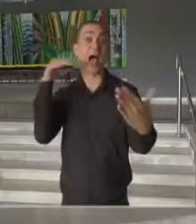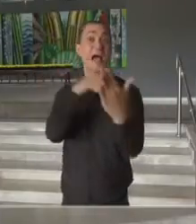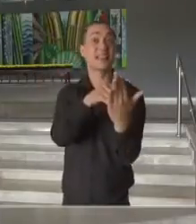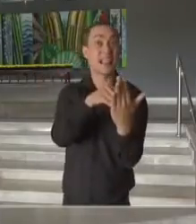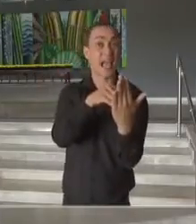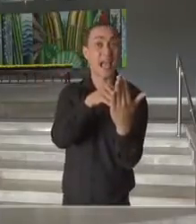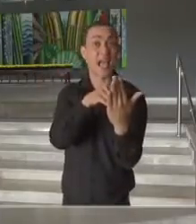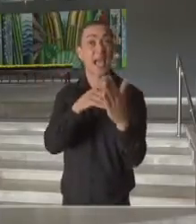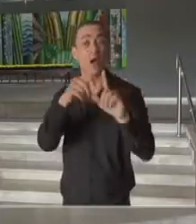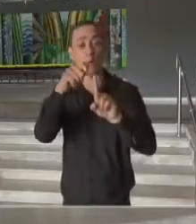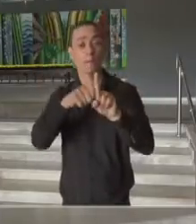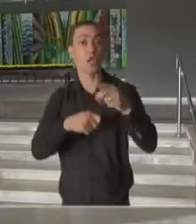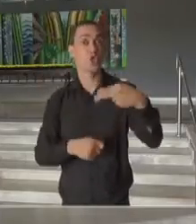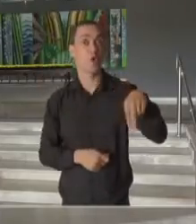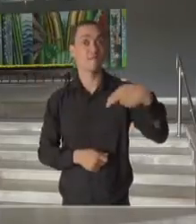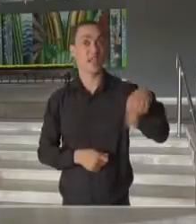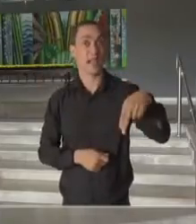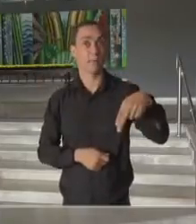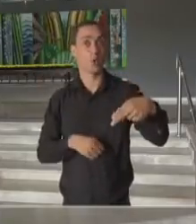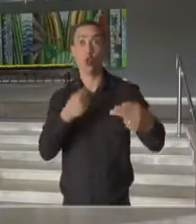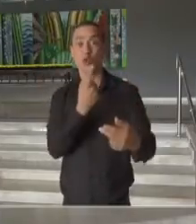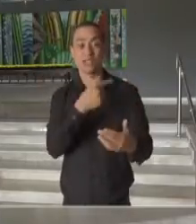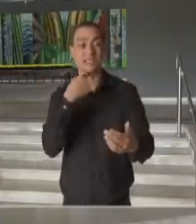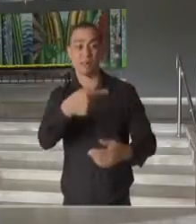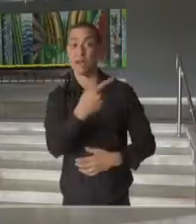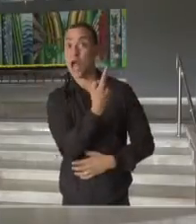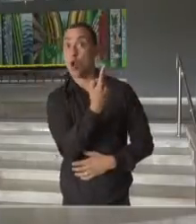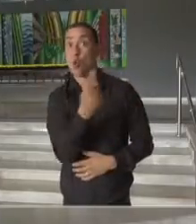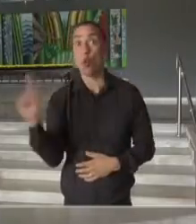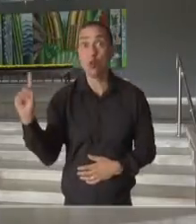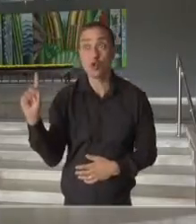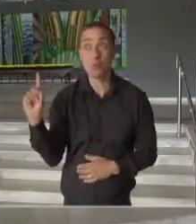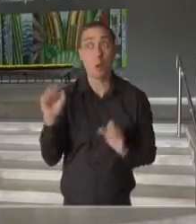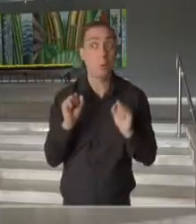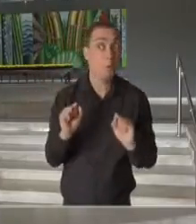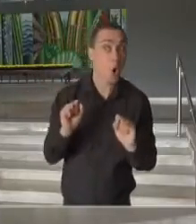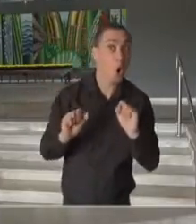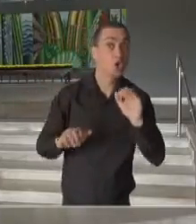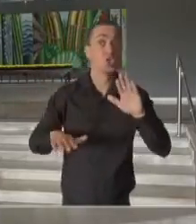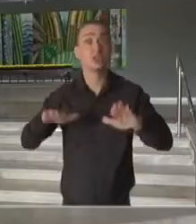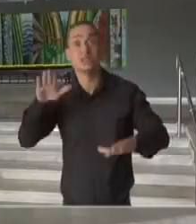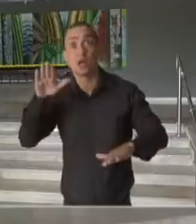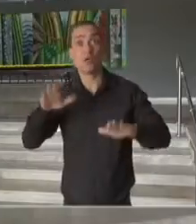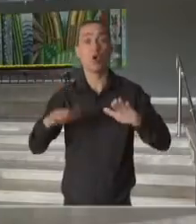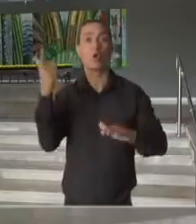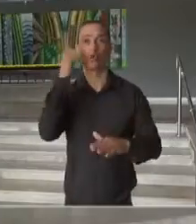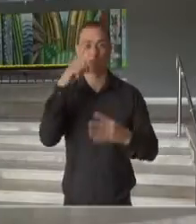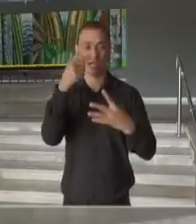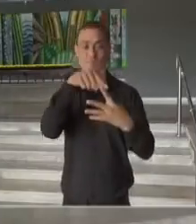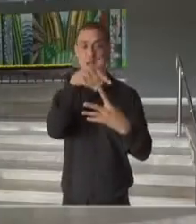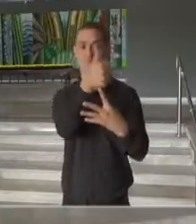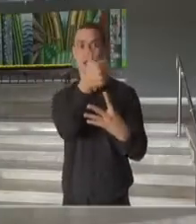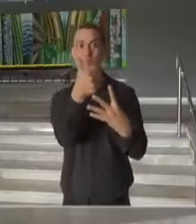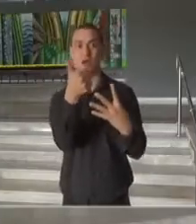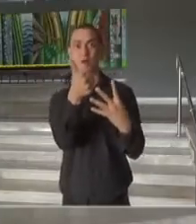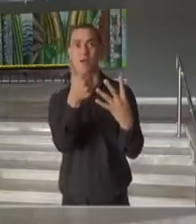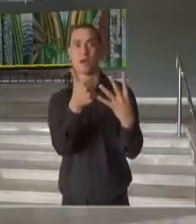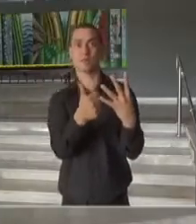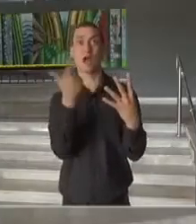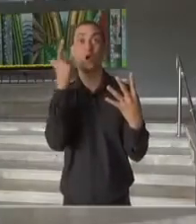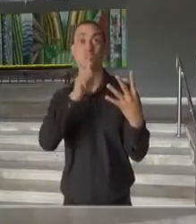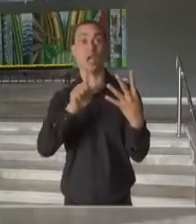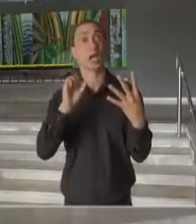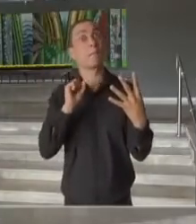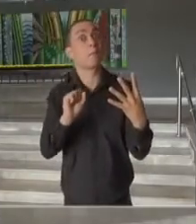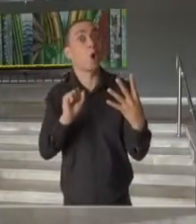epidemiológica do mês de novembro, nós estaremos atingindo a esses quatro indicadores.